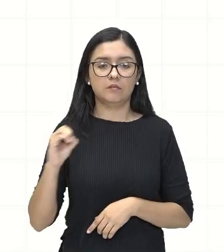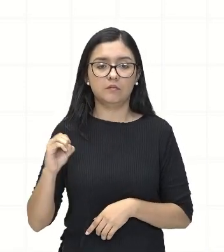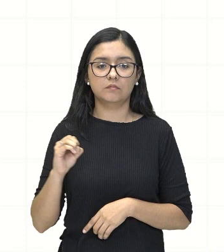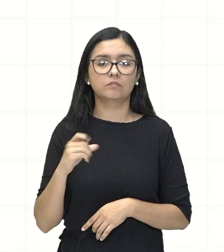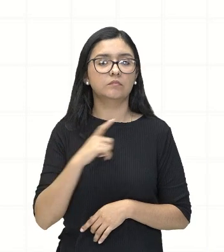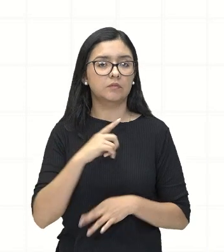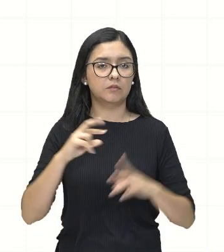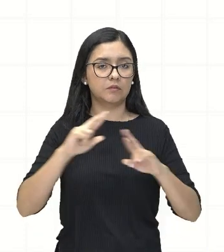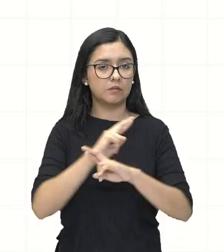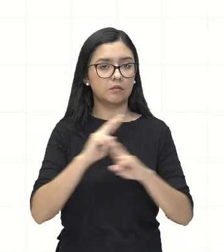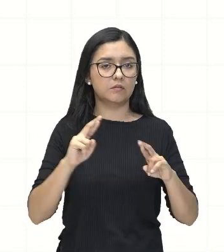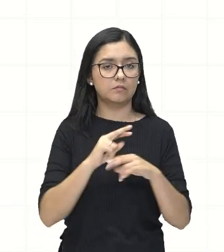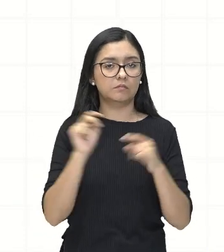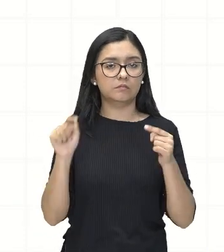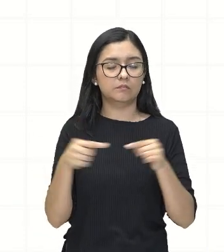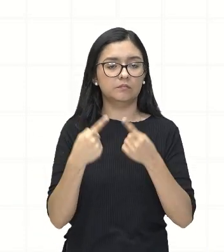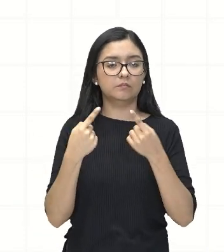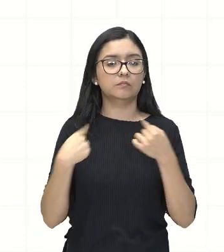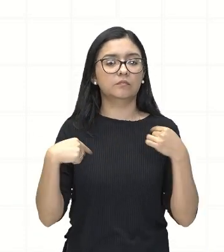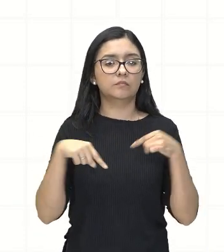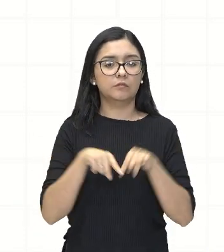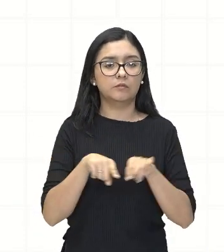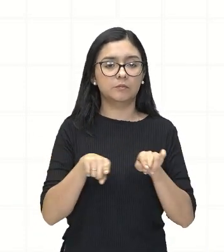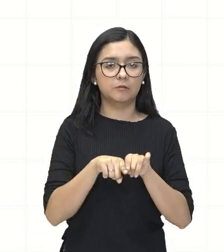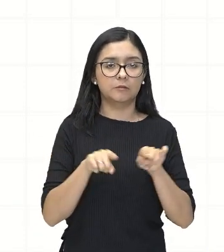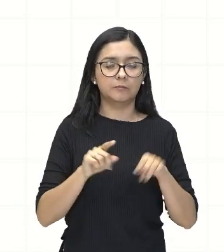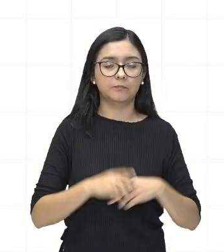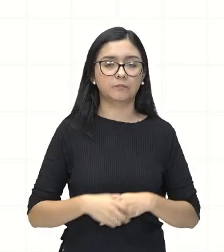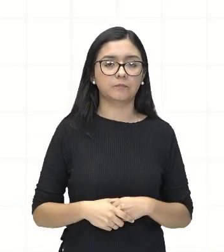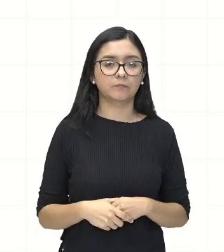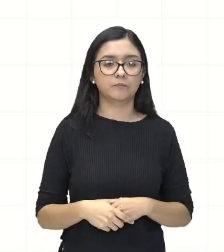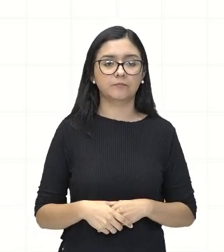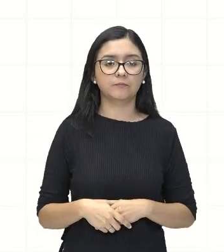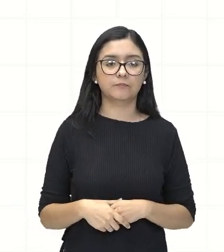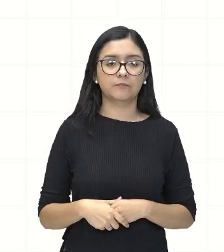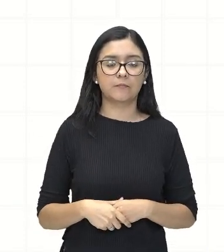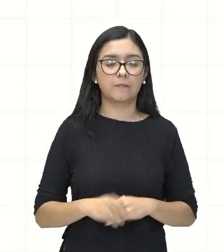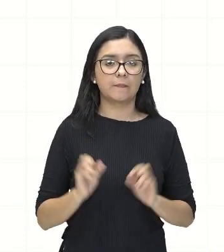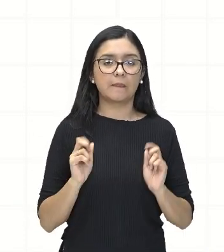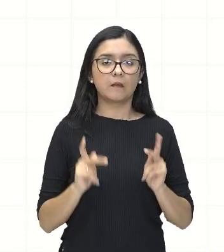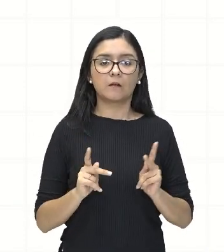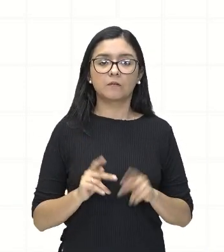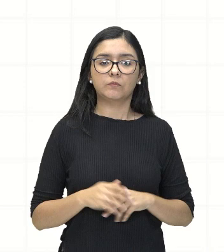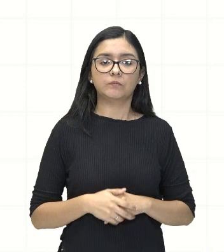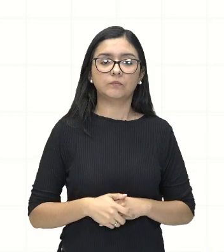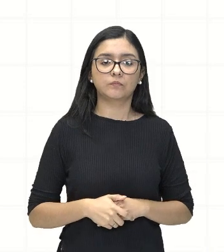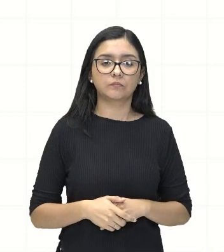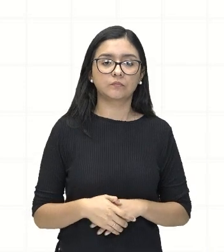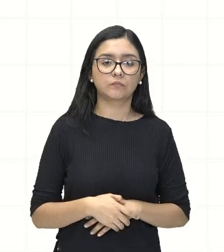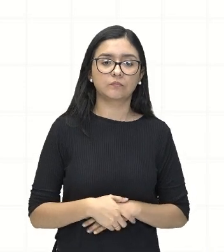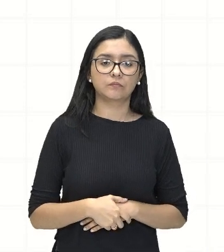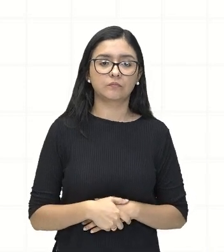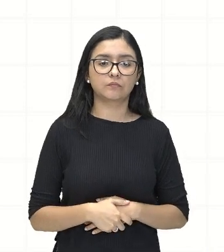relação também, tá? Muito bem. Então,